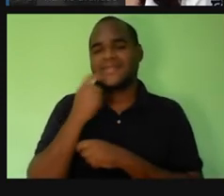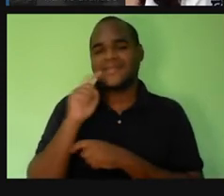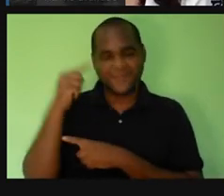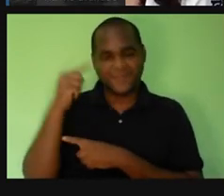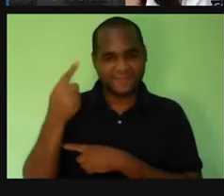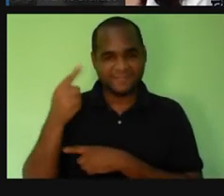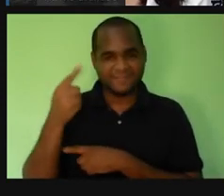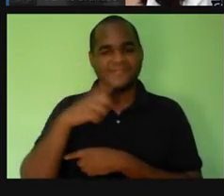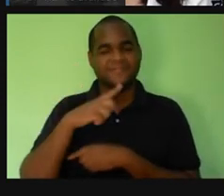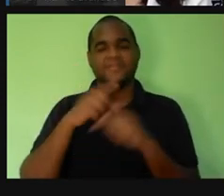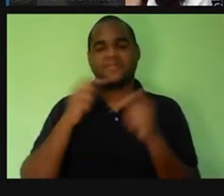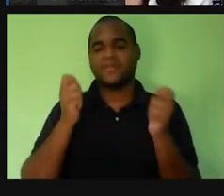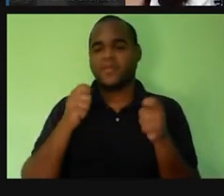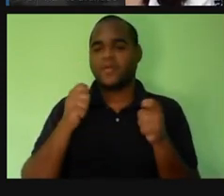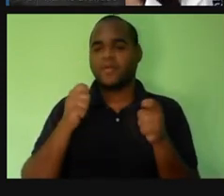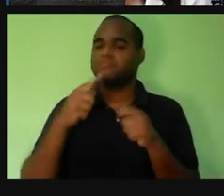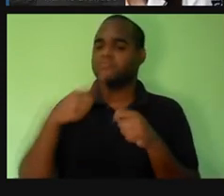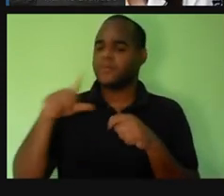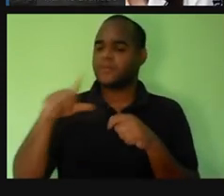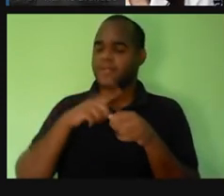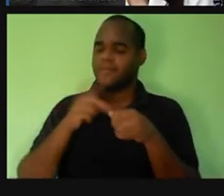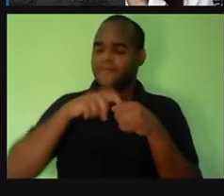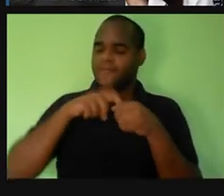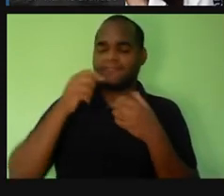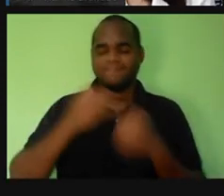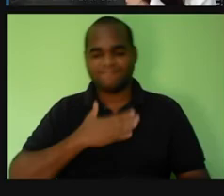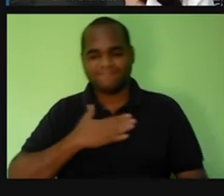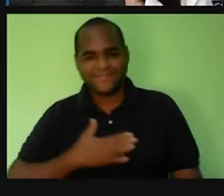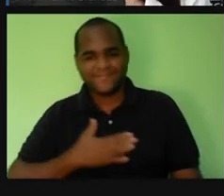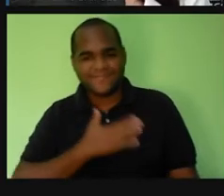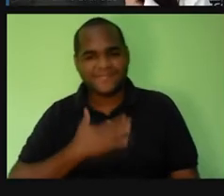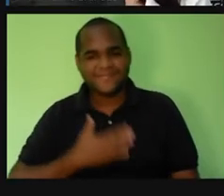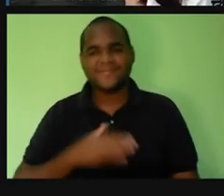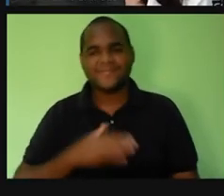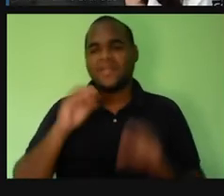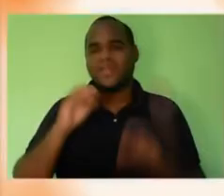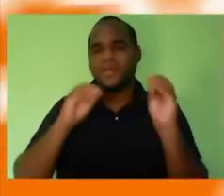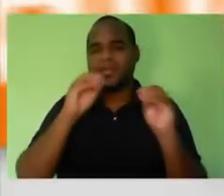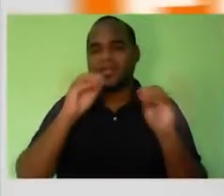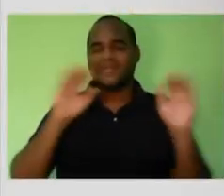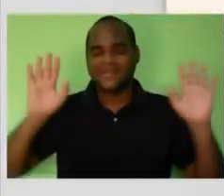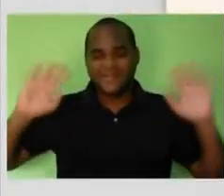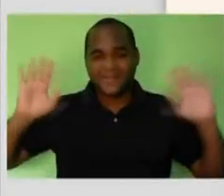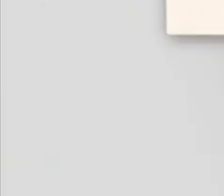sextou pra todos nós, gratidão. Beijo, beijo. Até a próxima aula.